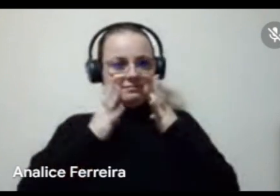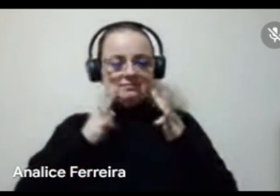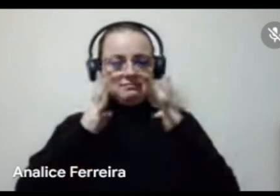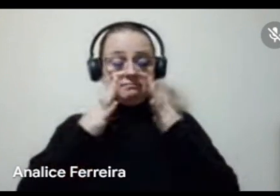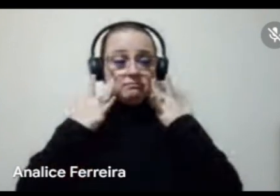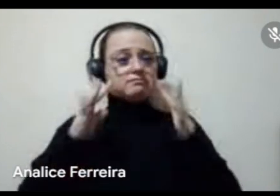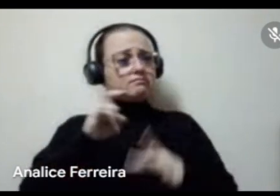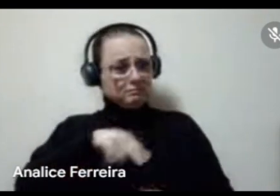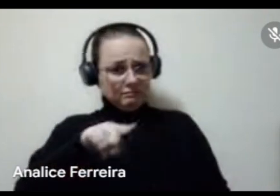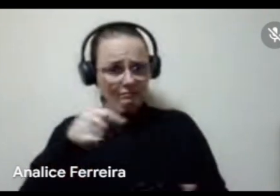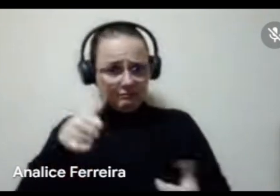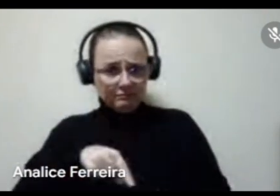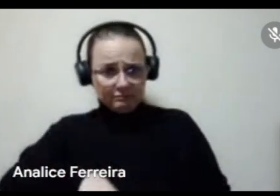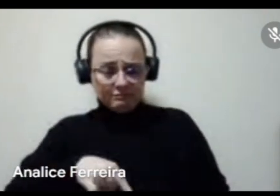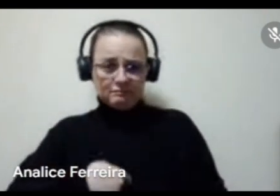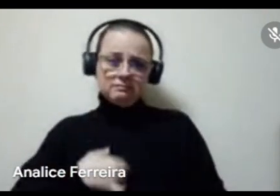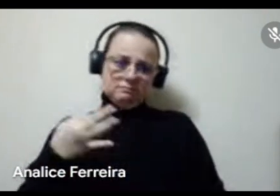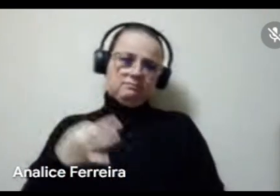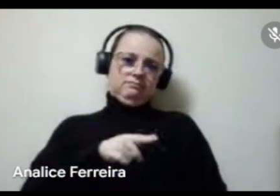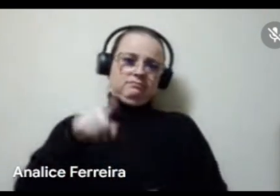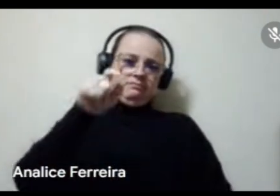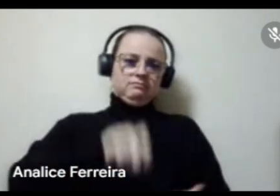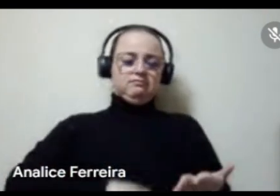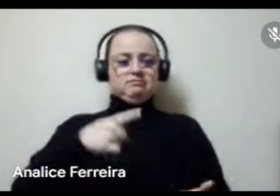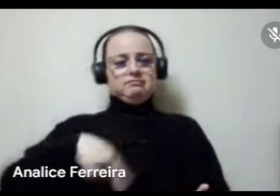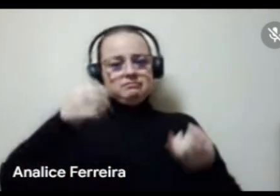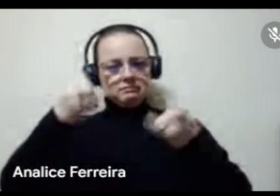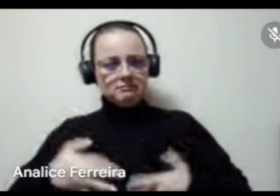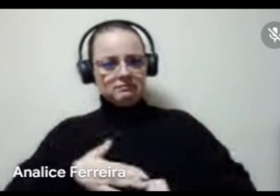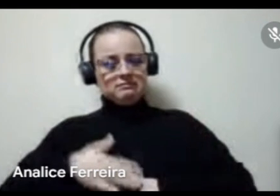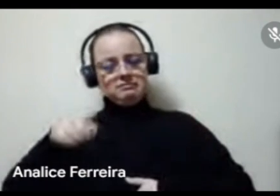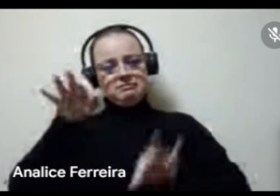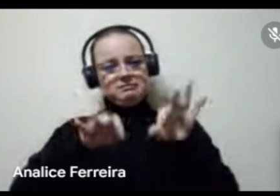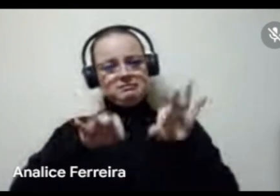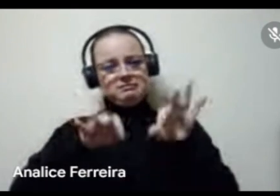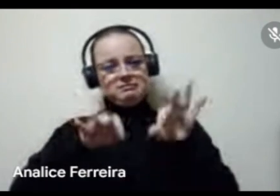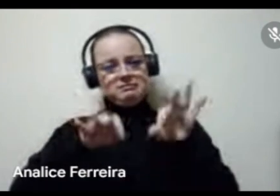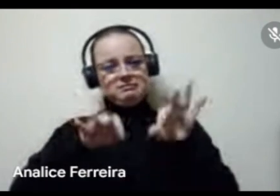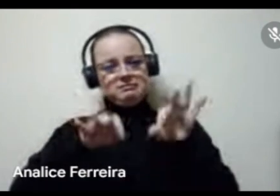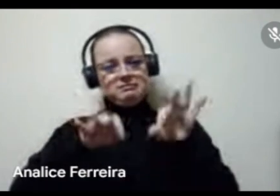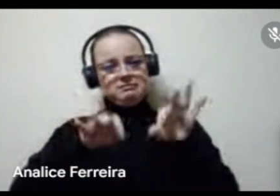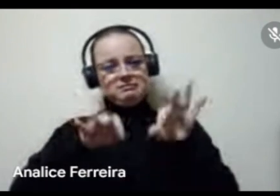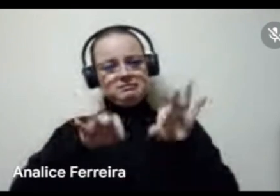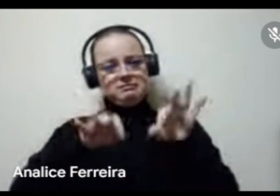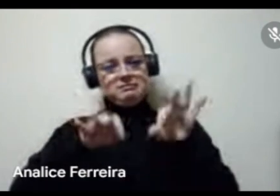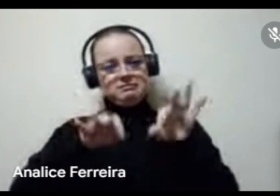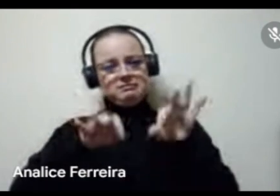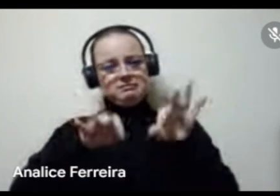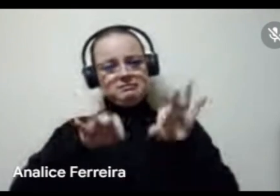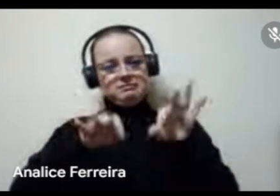eu não sei se ele está por aqui, se ele tiver, com certeza, ele vai assinar aí, vai explicar mais um pouco desse projeto para a gente, tá bom? Desde já, vou